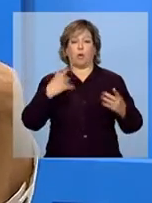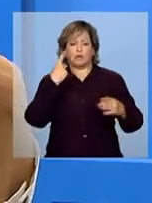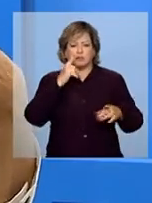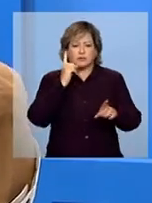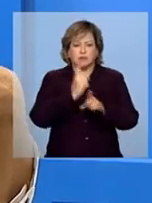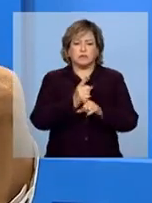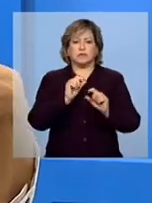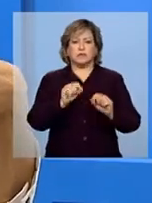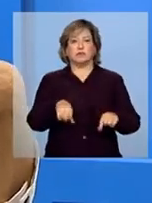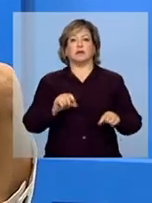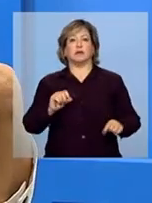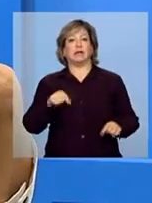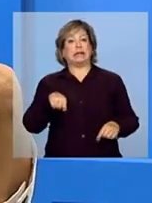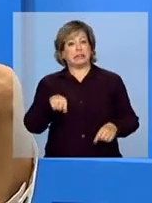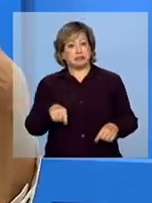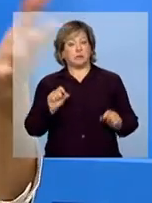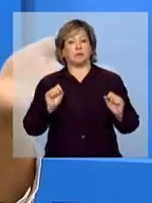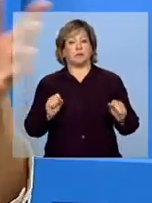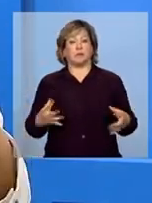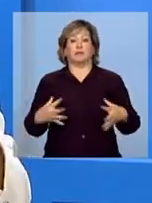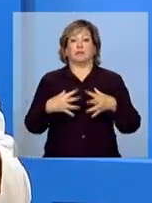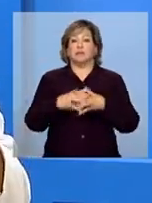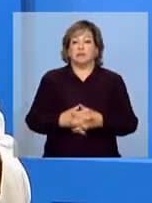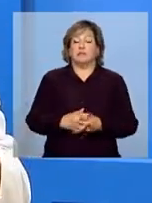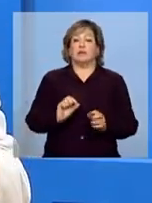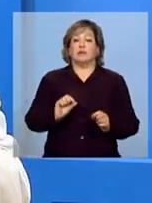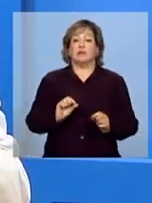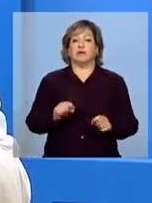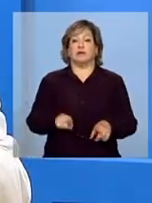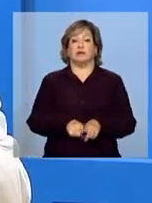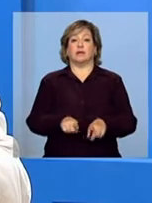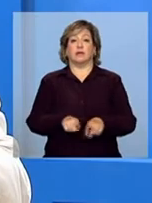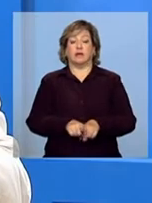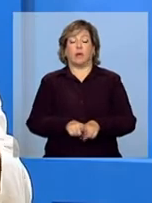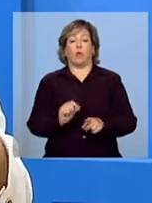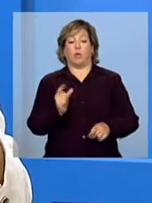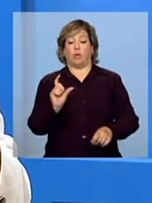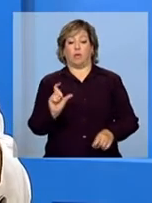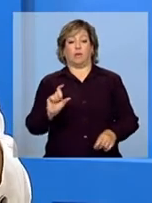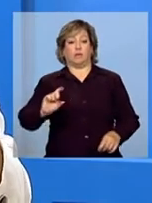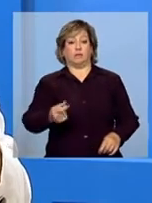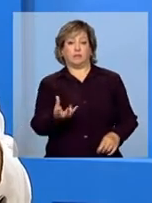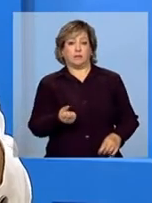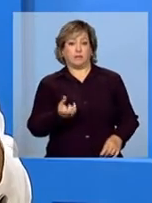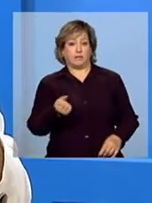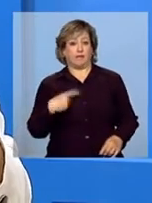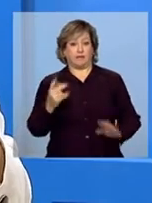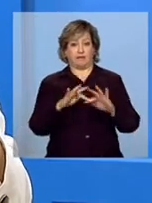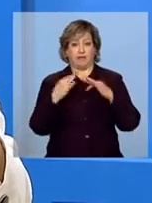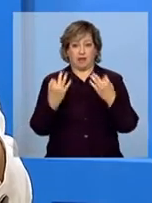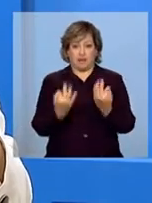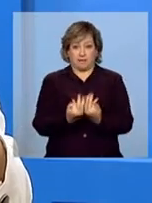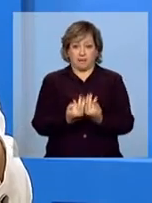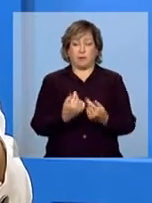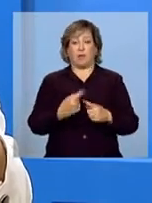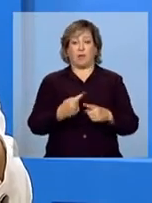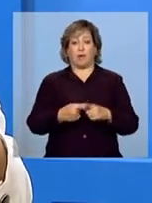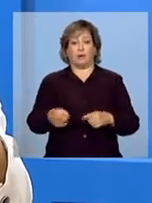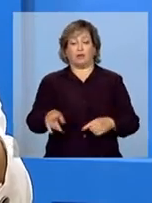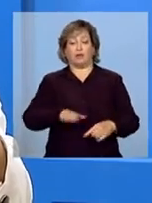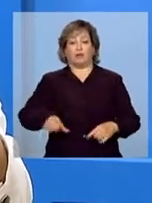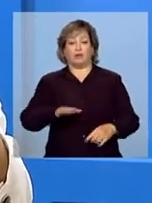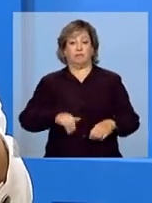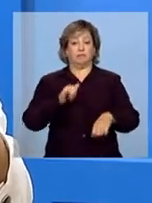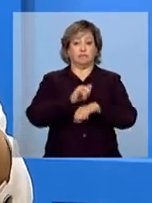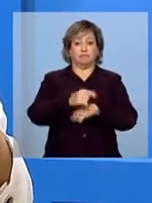sobre o benefício de famílias que descumprem o compromisso. Destacar quais são esses motivos que levam as